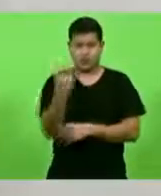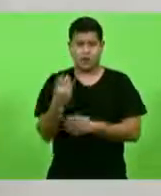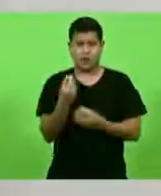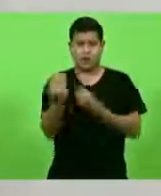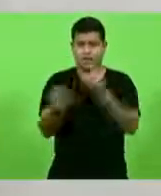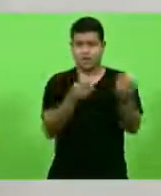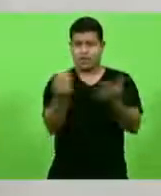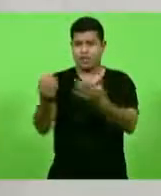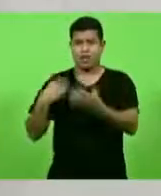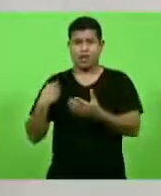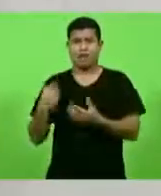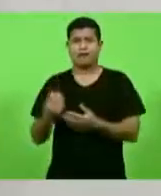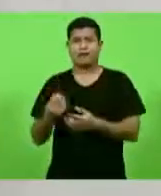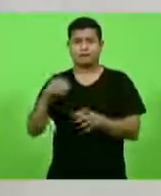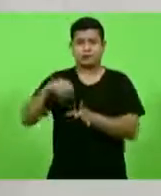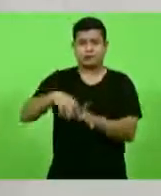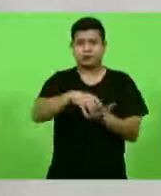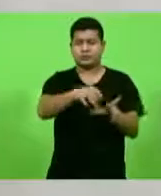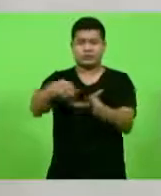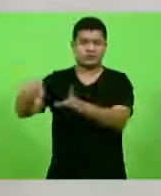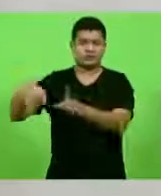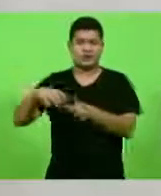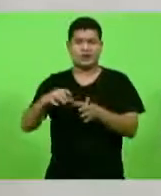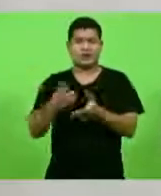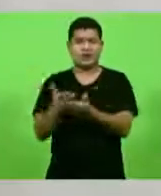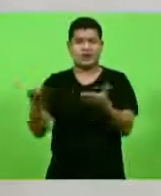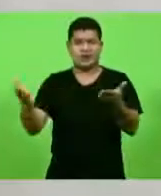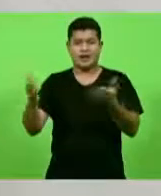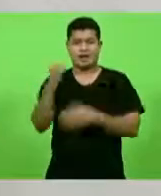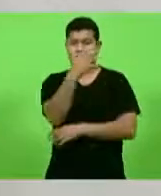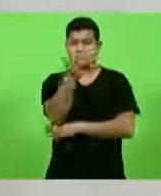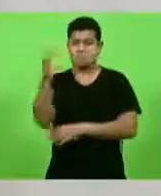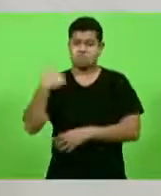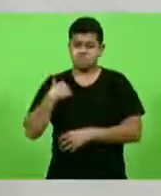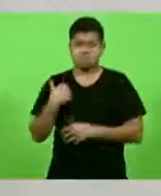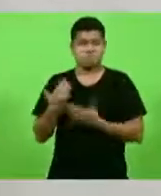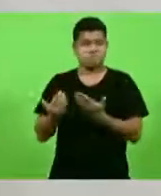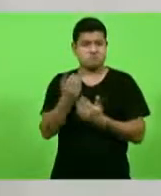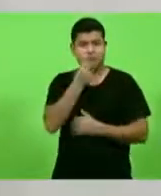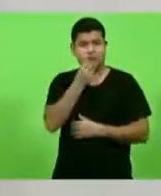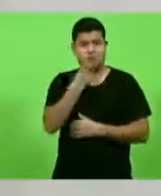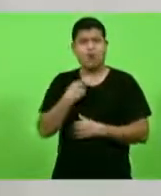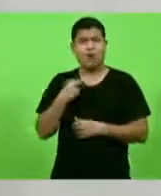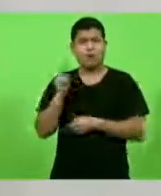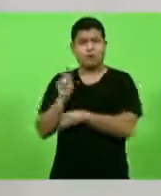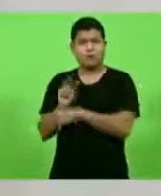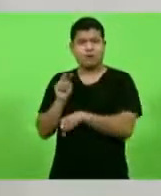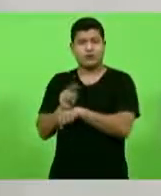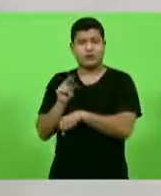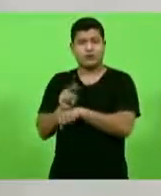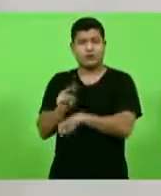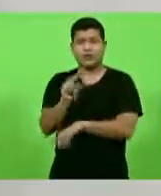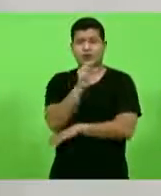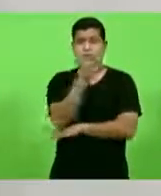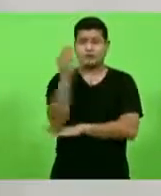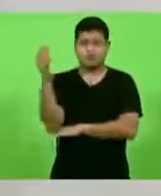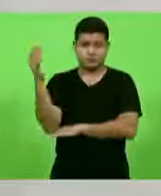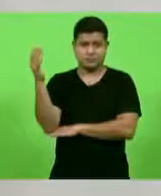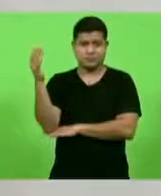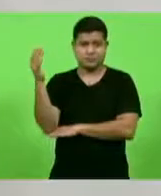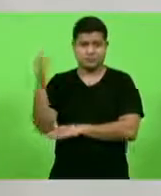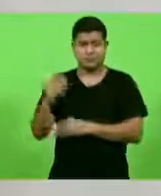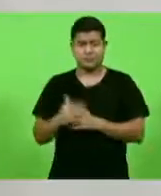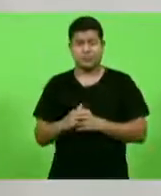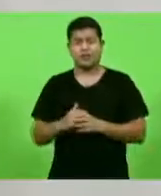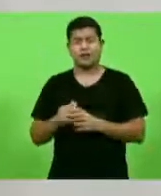pela floresta e para demais pessoas. Olhem o ato importante de preservação da natureza e uma recordação